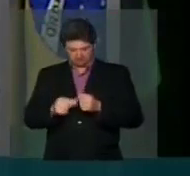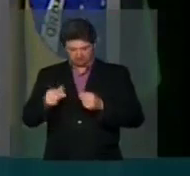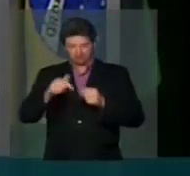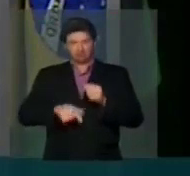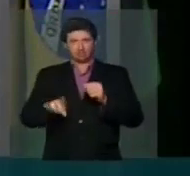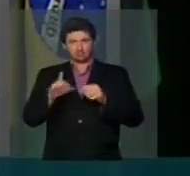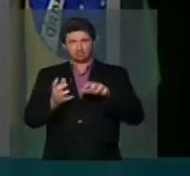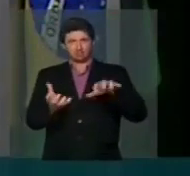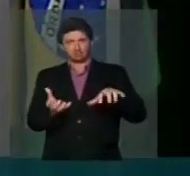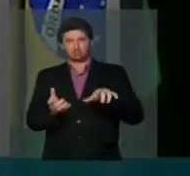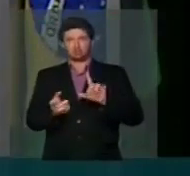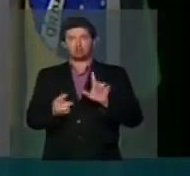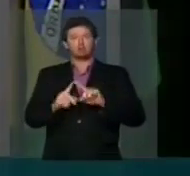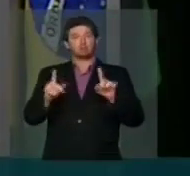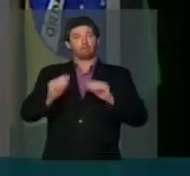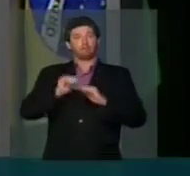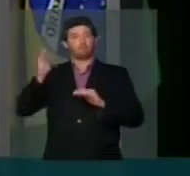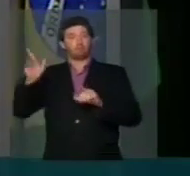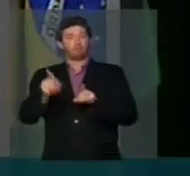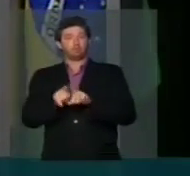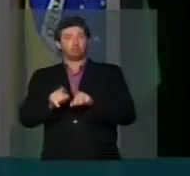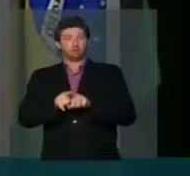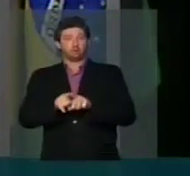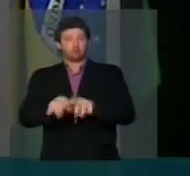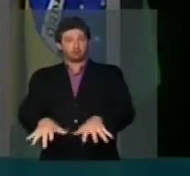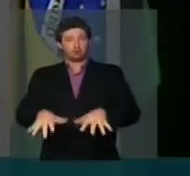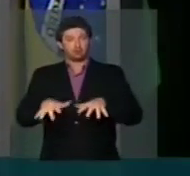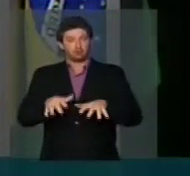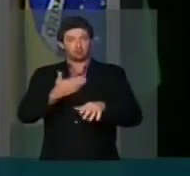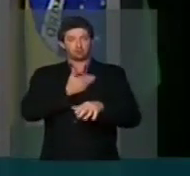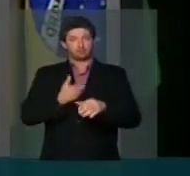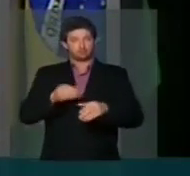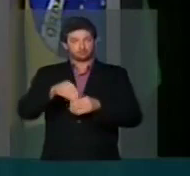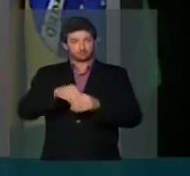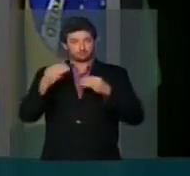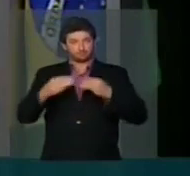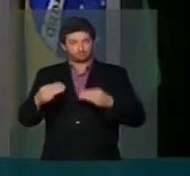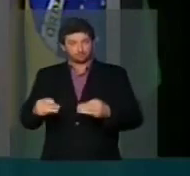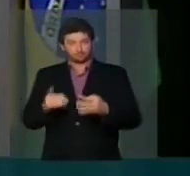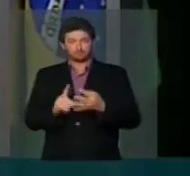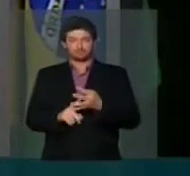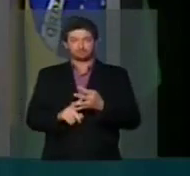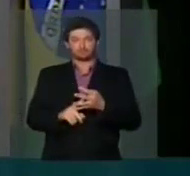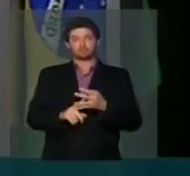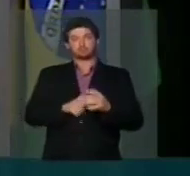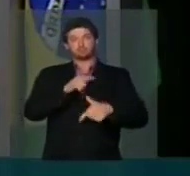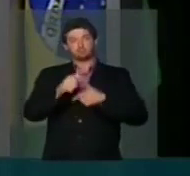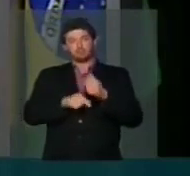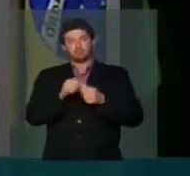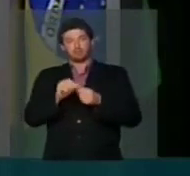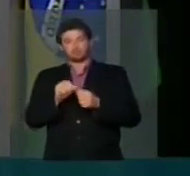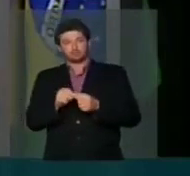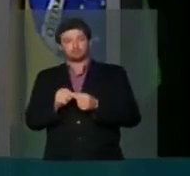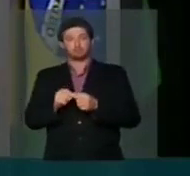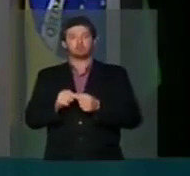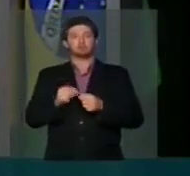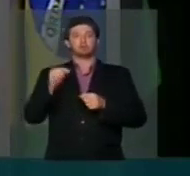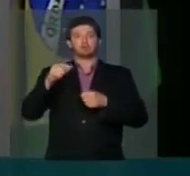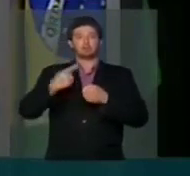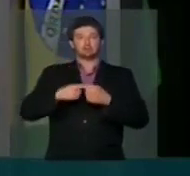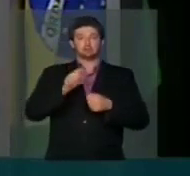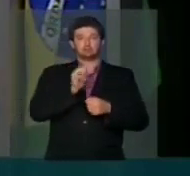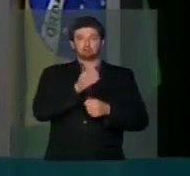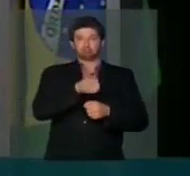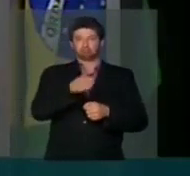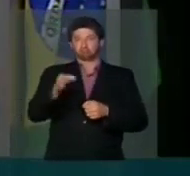aqui no Parlamento, mas fora dele também, nas audiências nos ministérios, trabalho também feito nas cidades onde